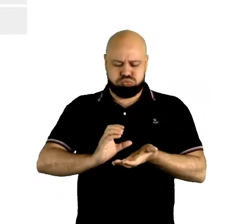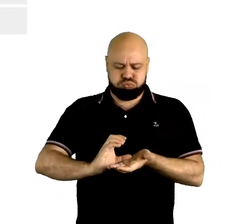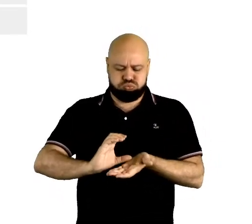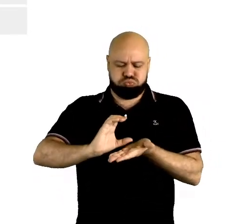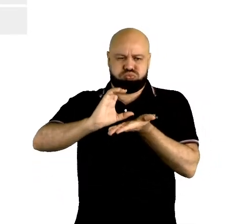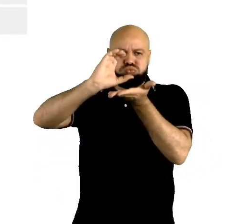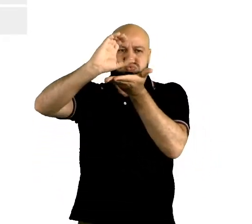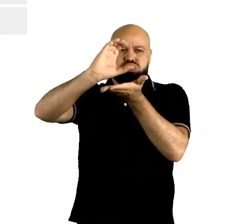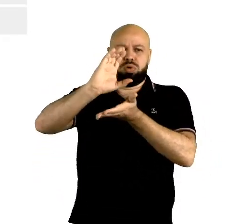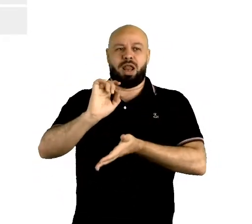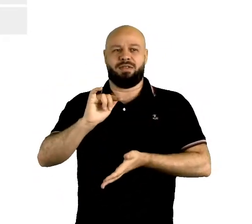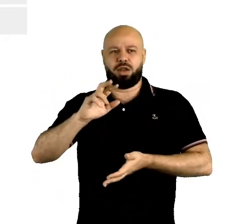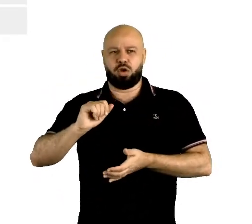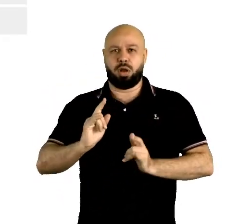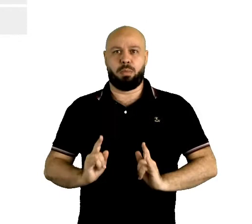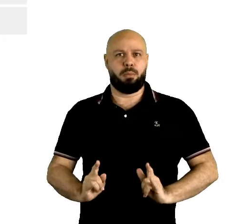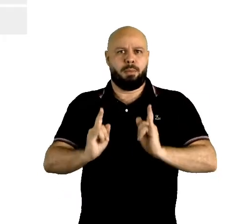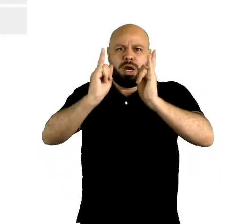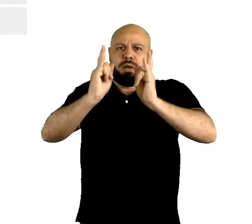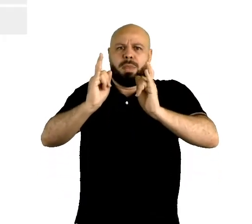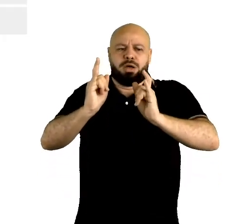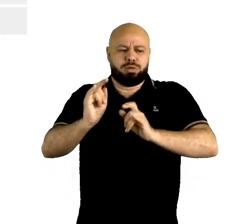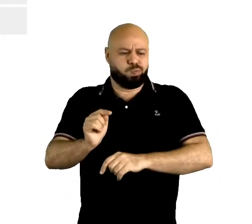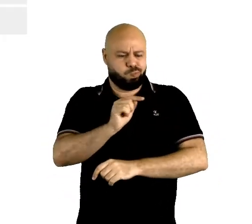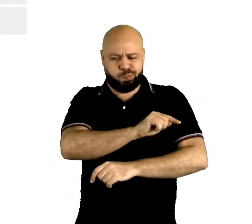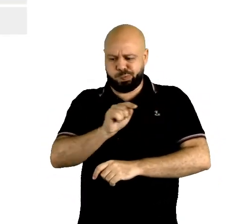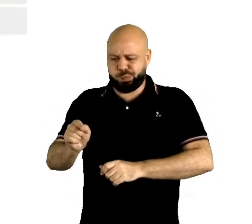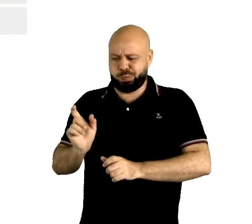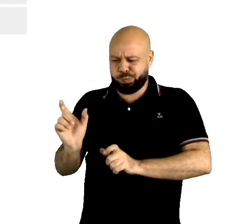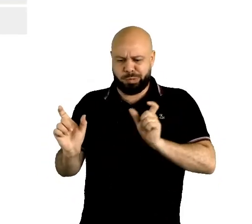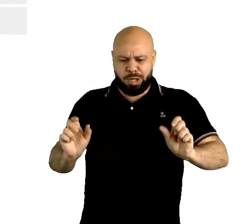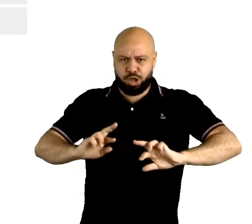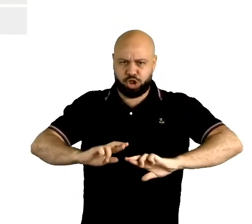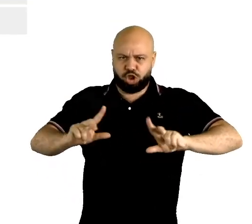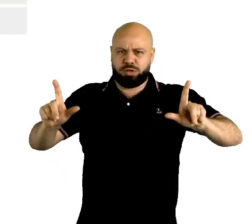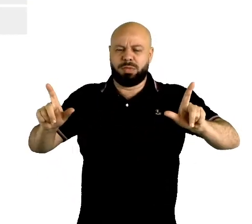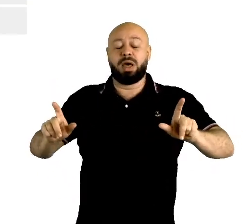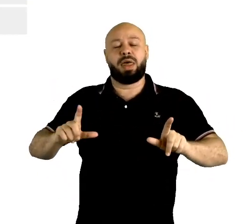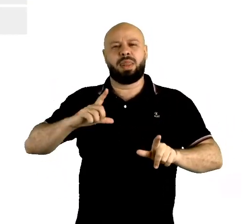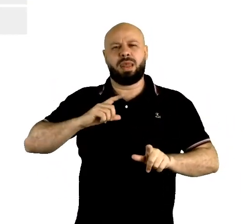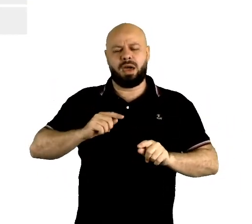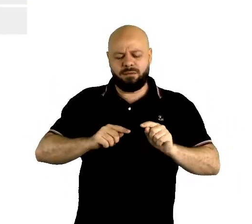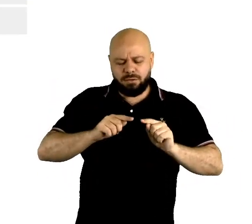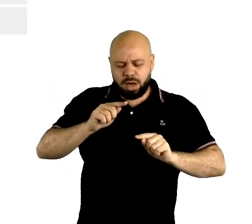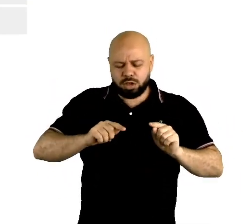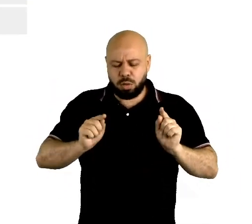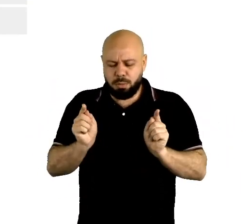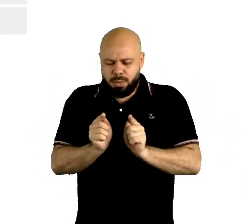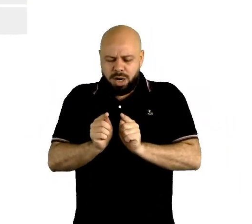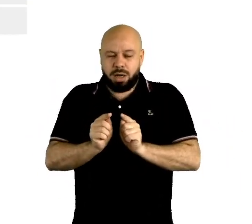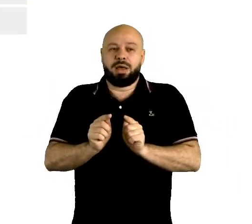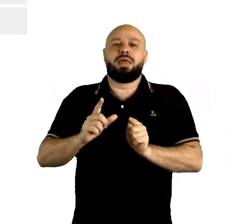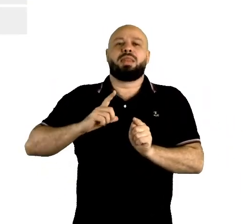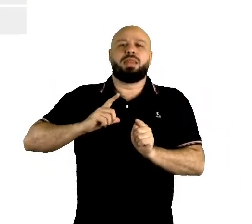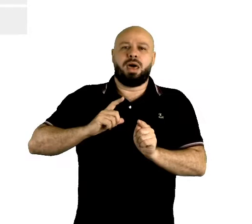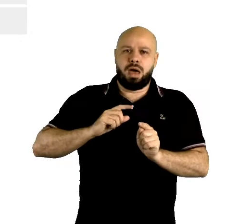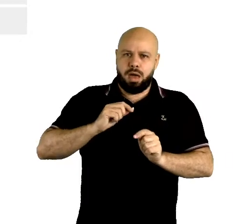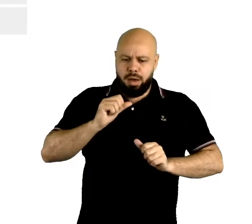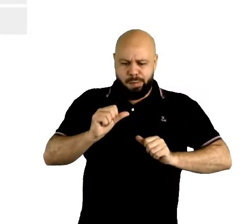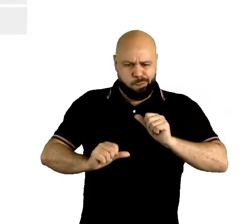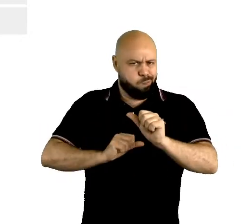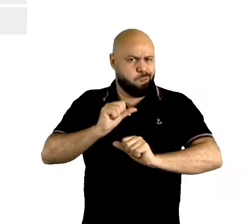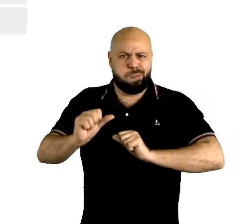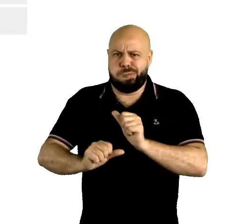apartamento. Observem que elas vão desde de mudanças sutis a mudanças mais notáveis